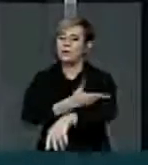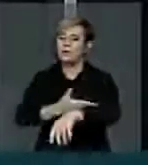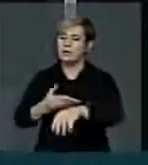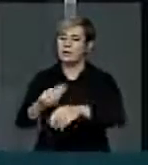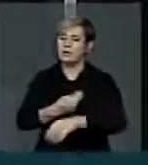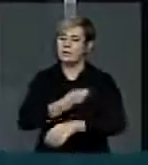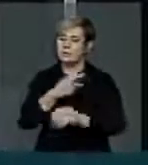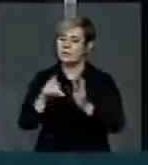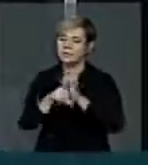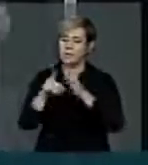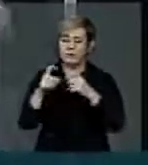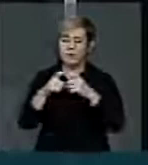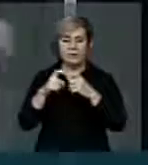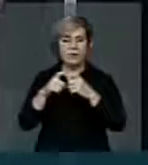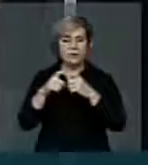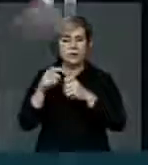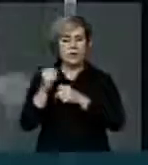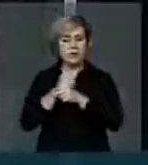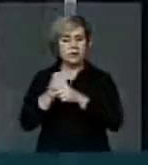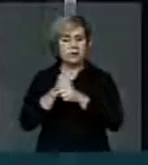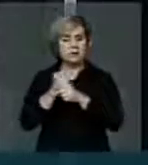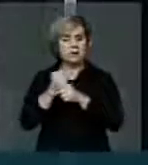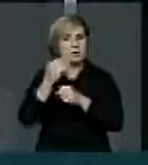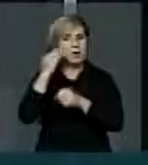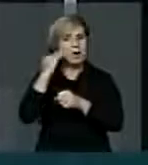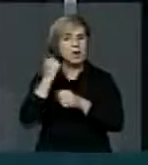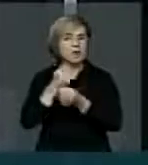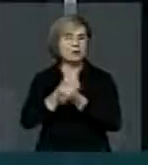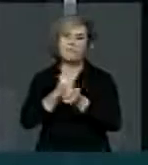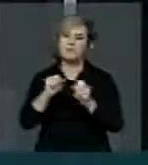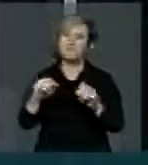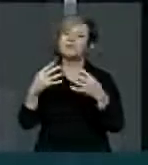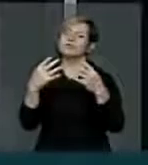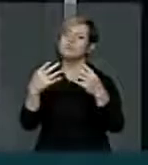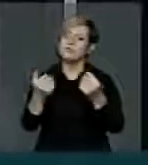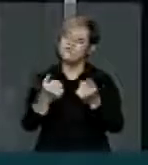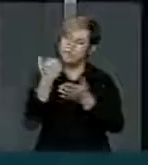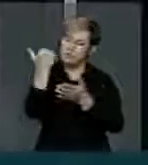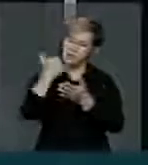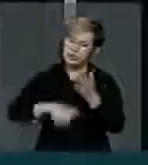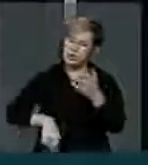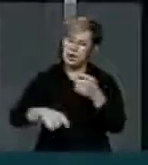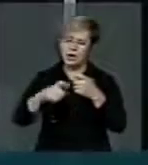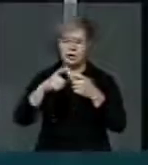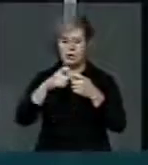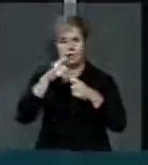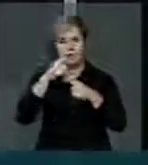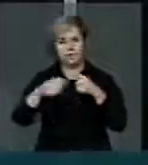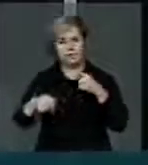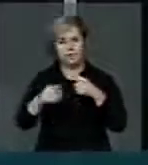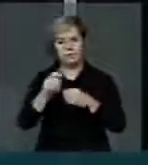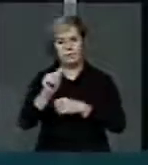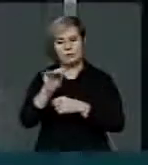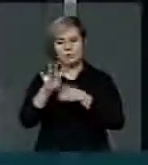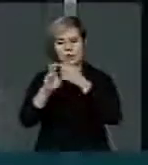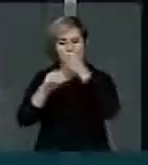sabe que isso é impossível. Então, vamos, assim, derrubar o veto ao ato médico, porque é necessário. Muito obrigado, senhor presidente.